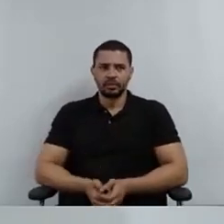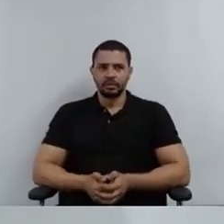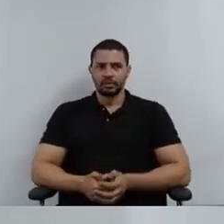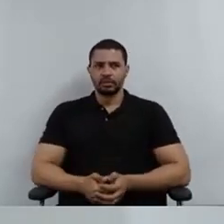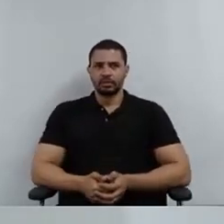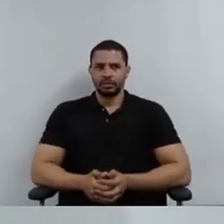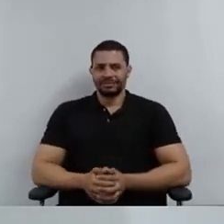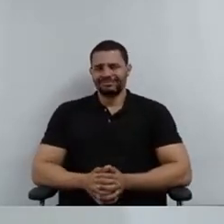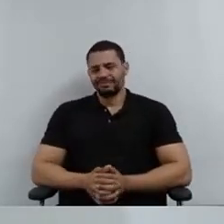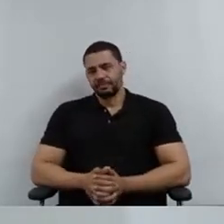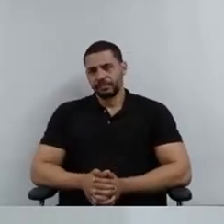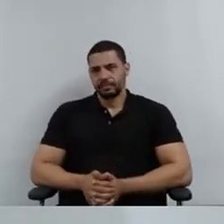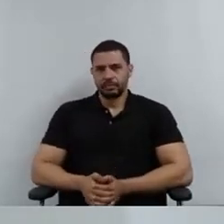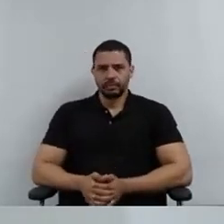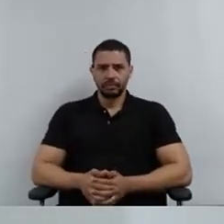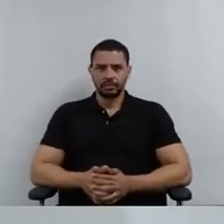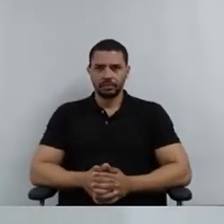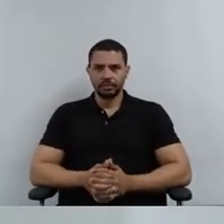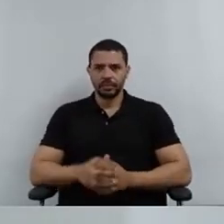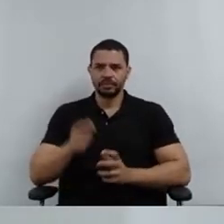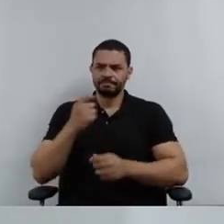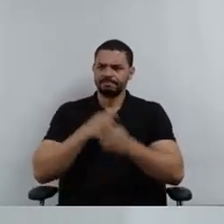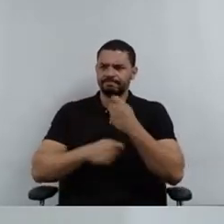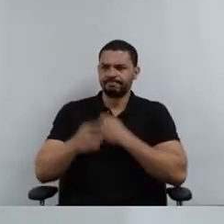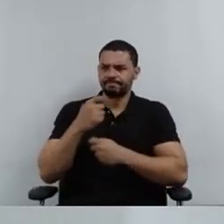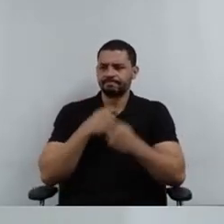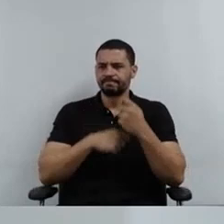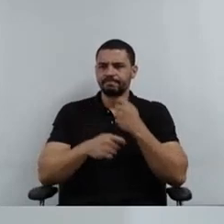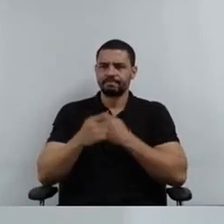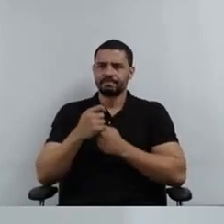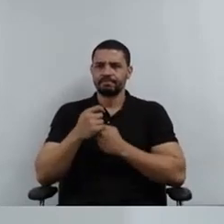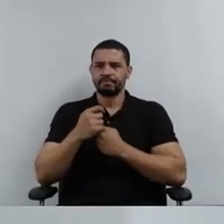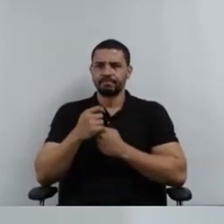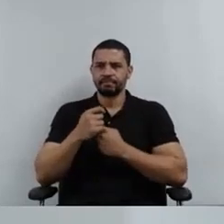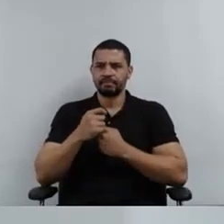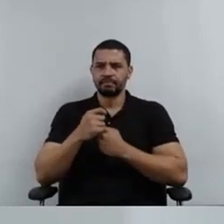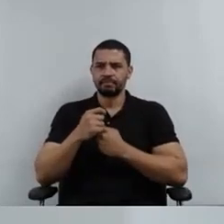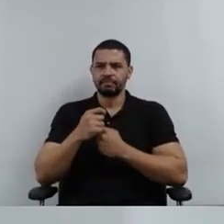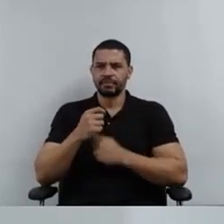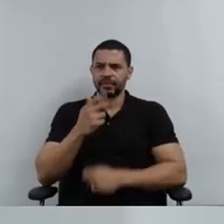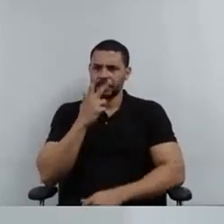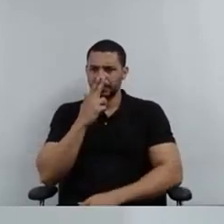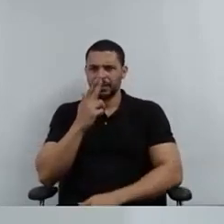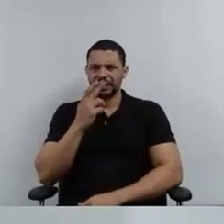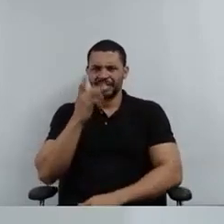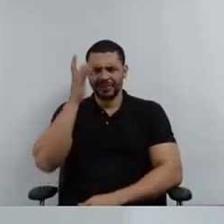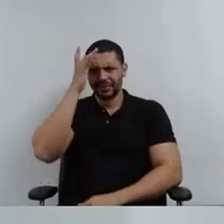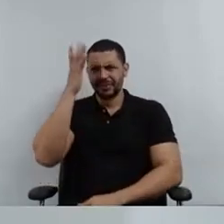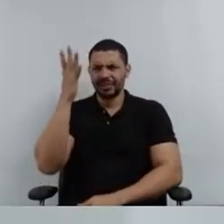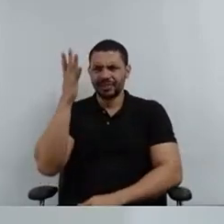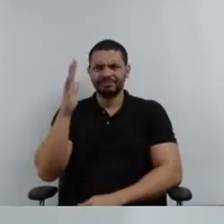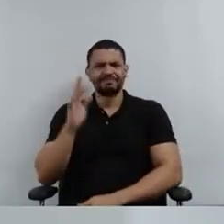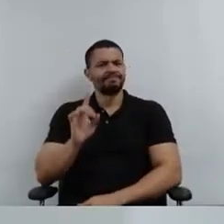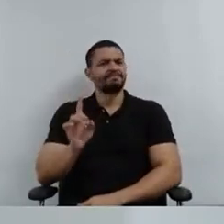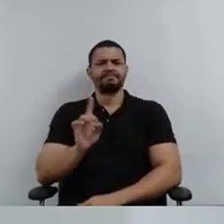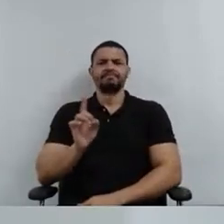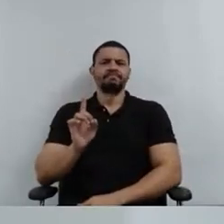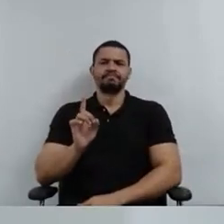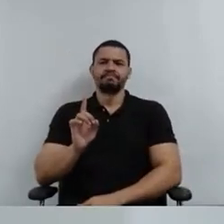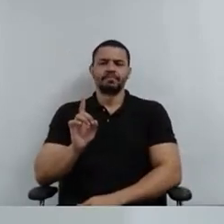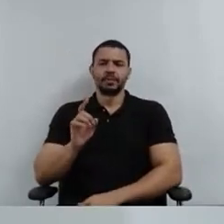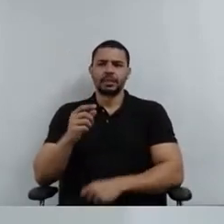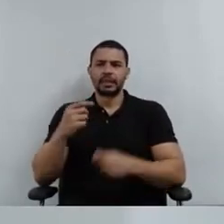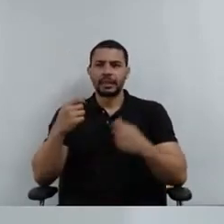Negociação orçamentária com as demais esferas do governo vendida como fácil é ilusão. Portanto, planejar a